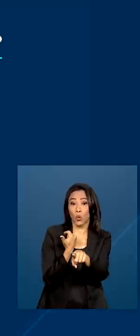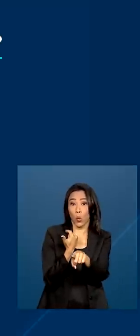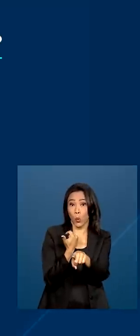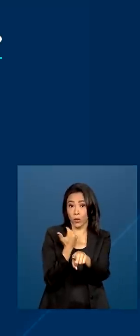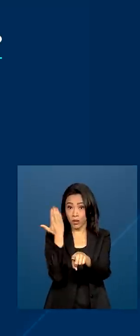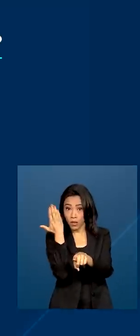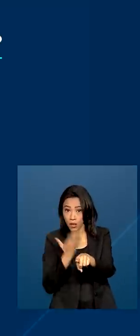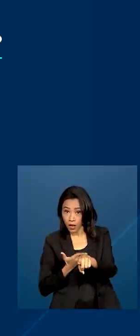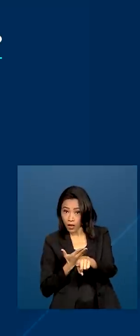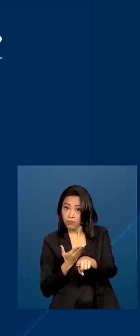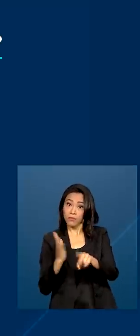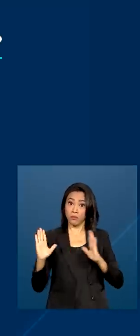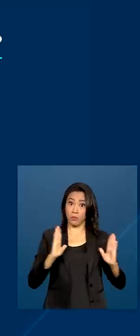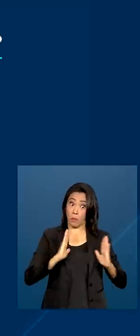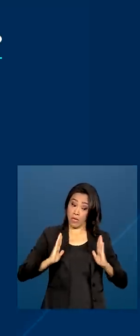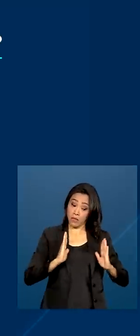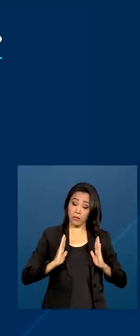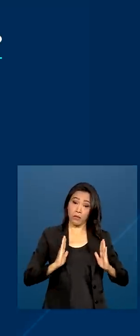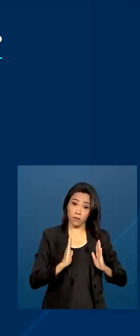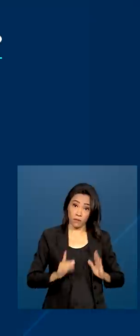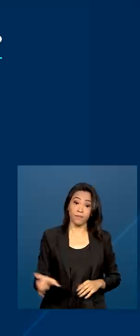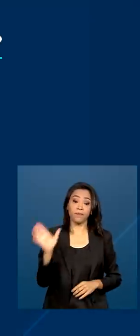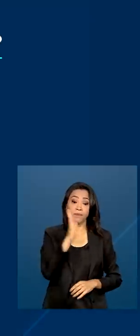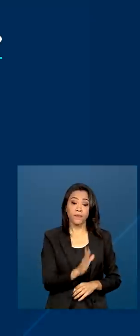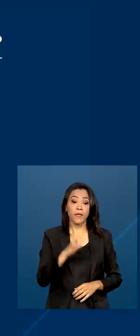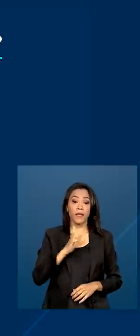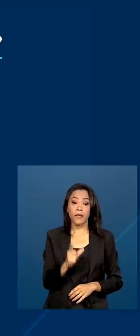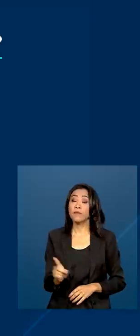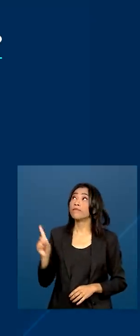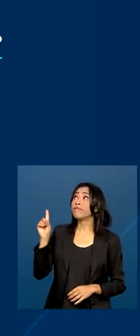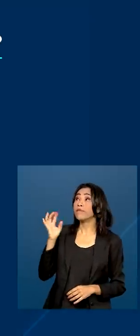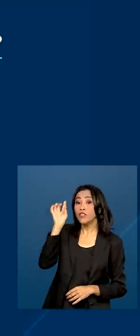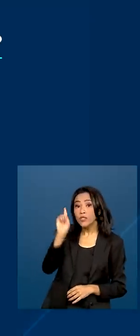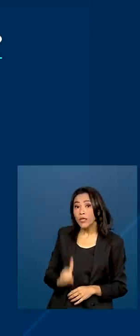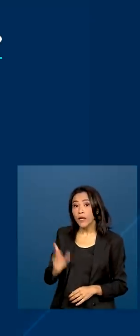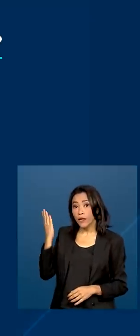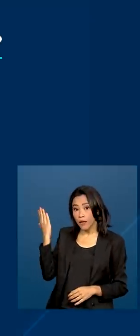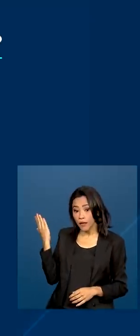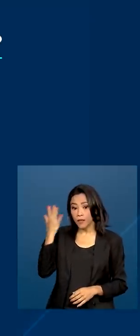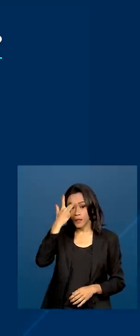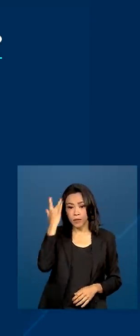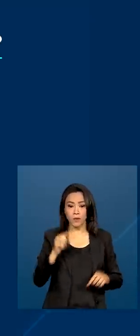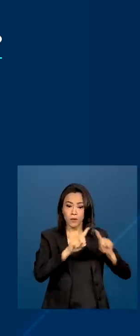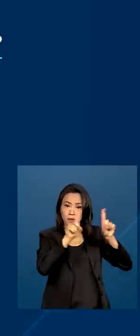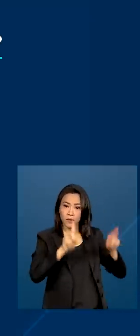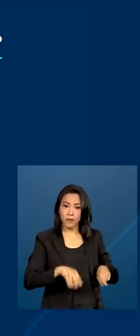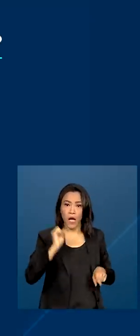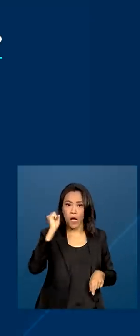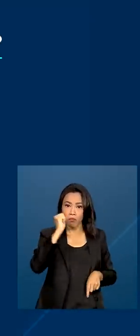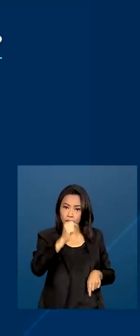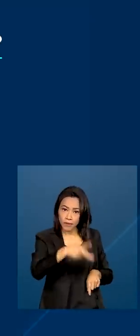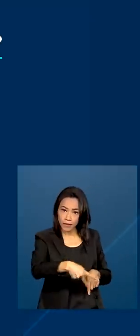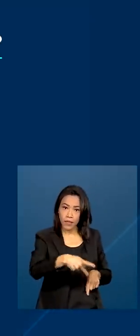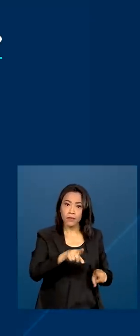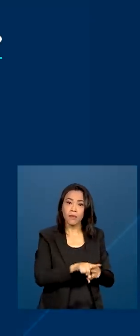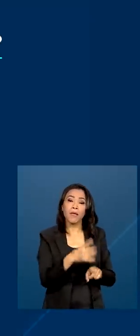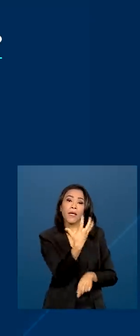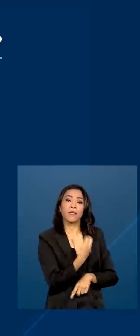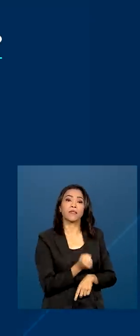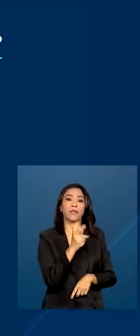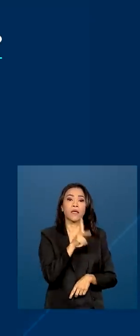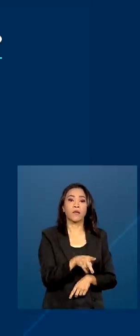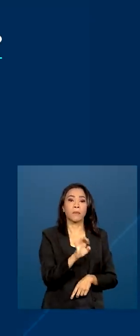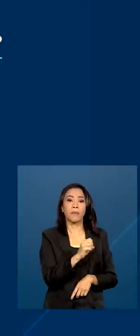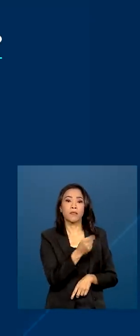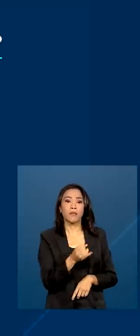relativa ao período. Também tem direito ao 13º servidores públicos, aposentados e pensionistas